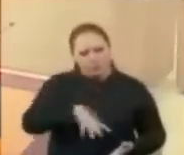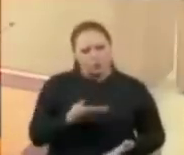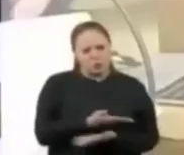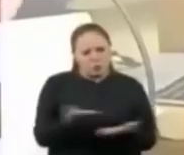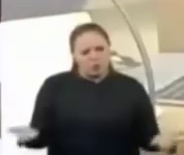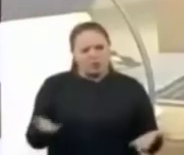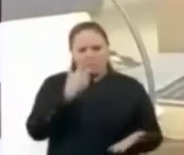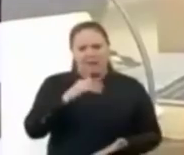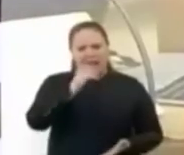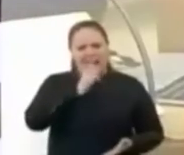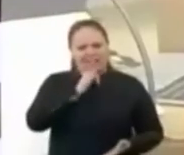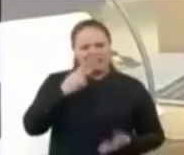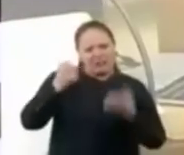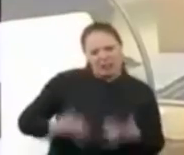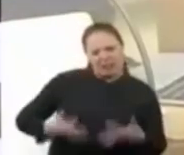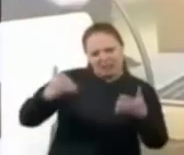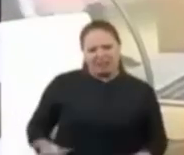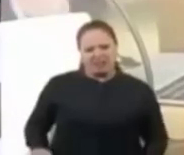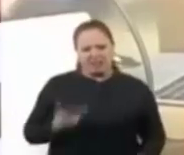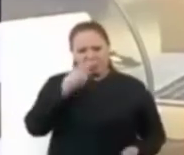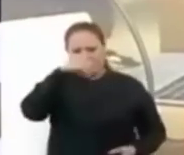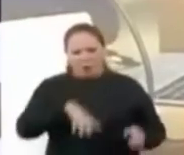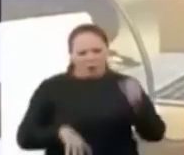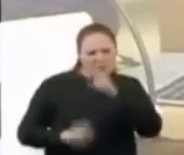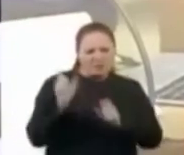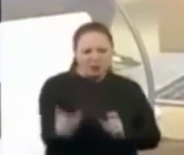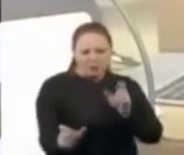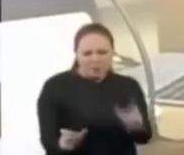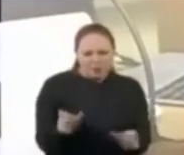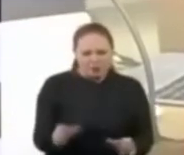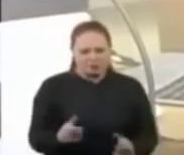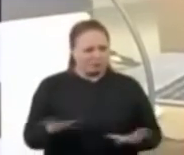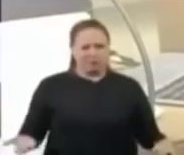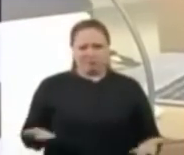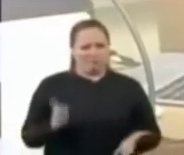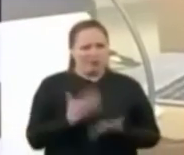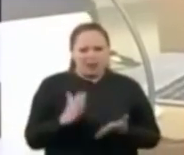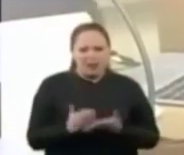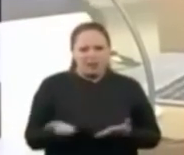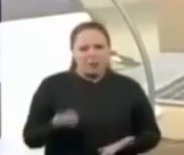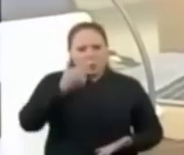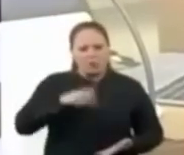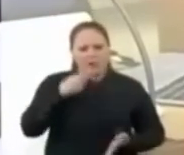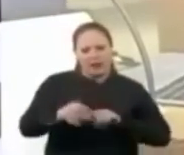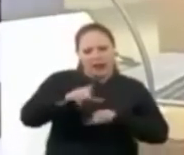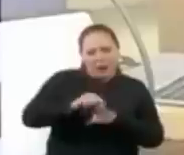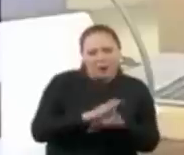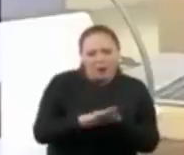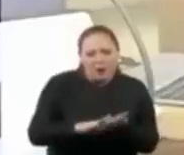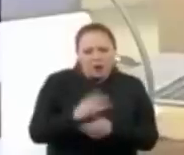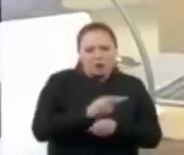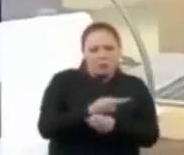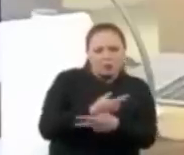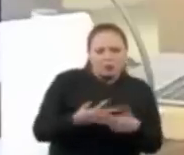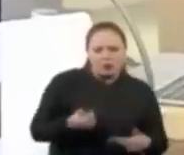V. Exª aqui, fazer um comício cheio de ofensas, grosserias. V. Exª não consegue articular um argumento, fica procurando. Já ofendeu a